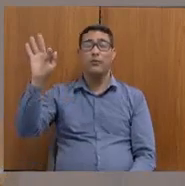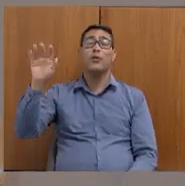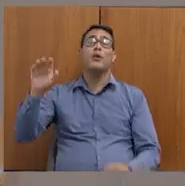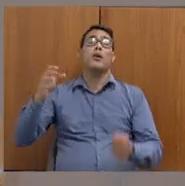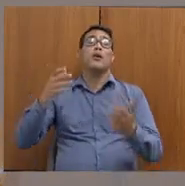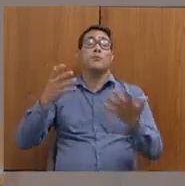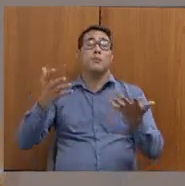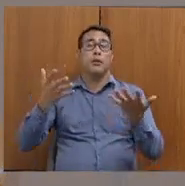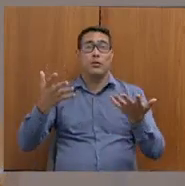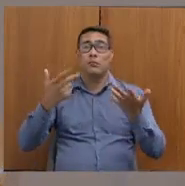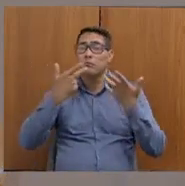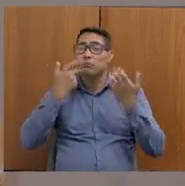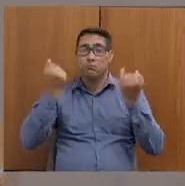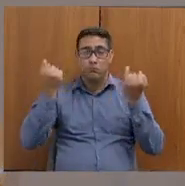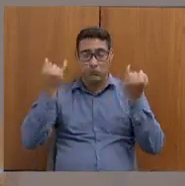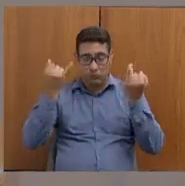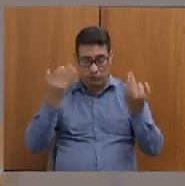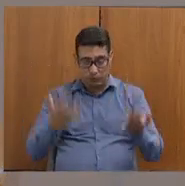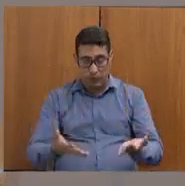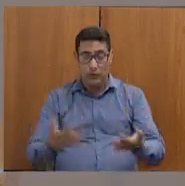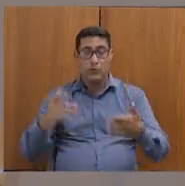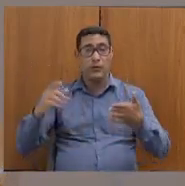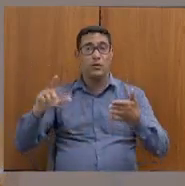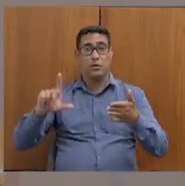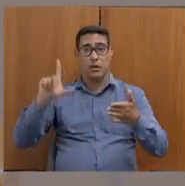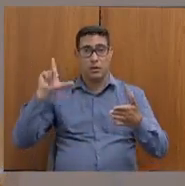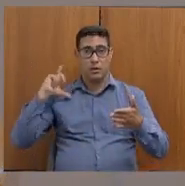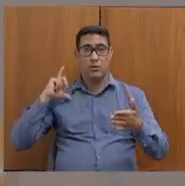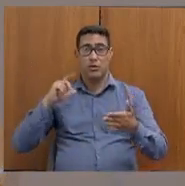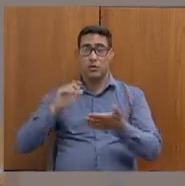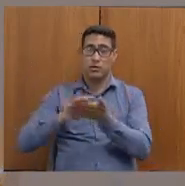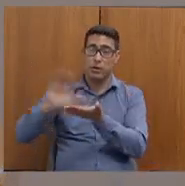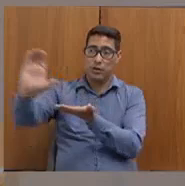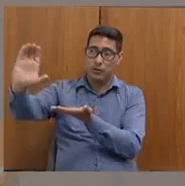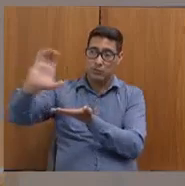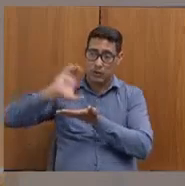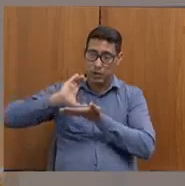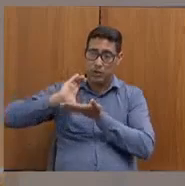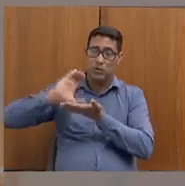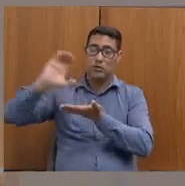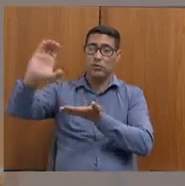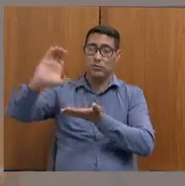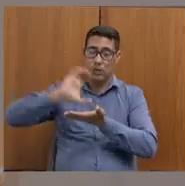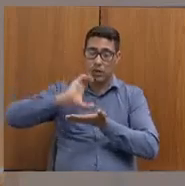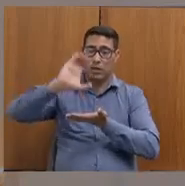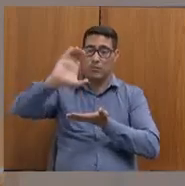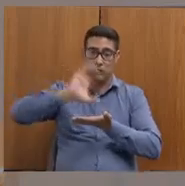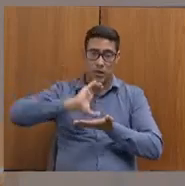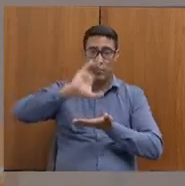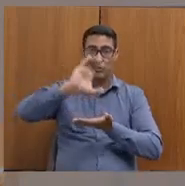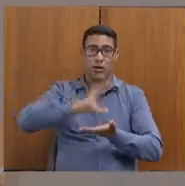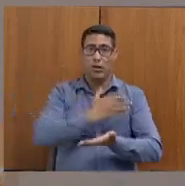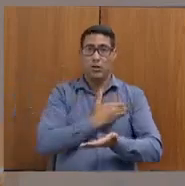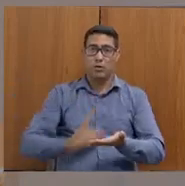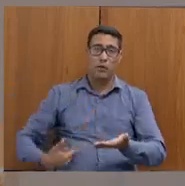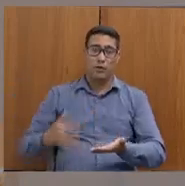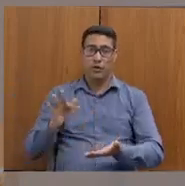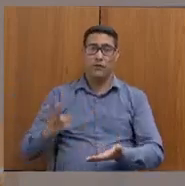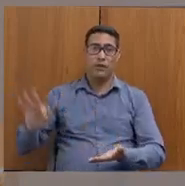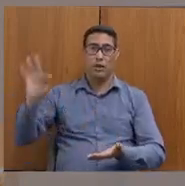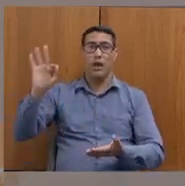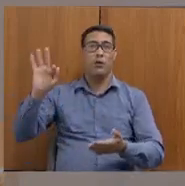estávamos sem repasse regular do governo federal. Estávamos mesmo. Sabe?